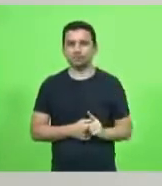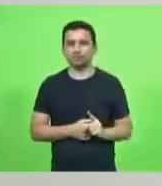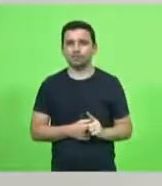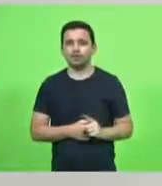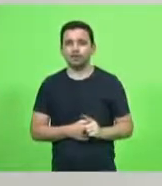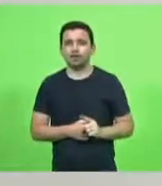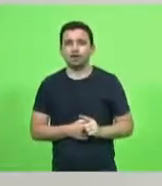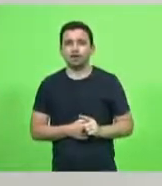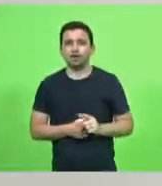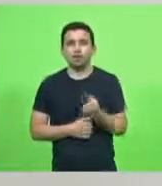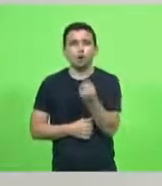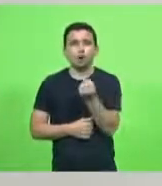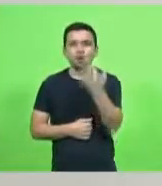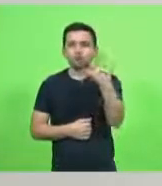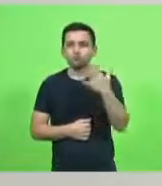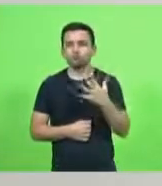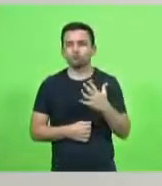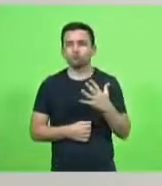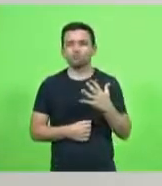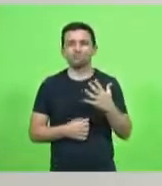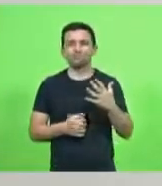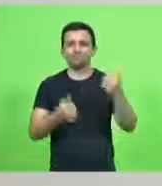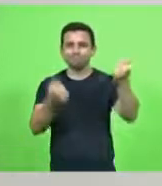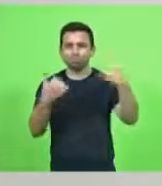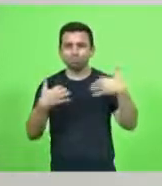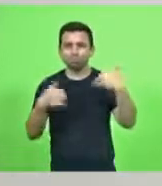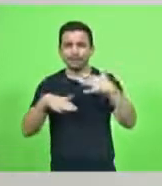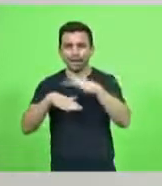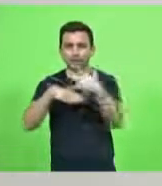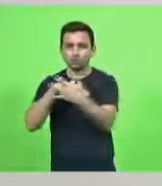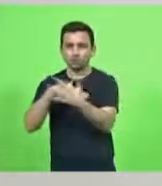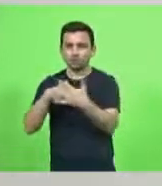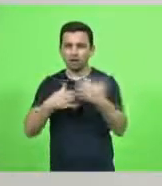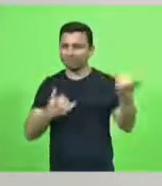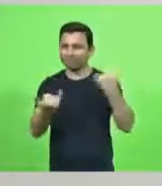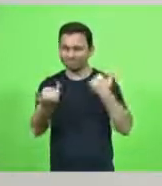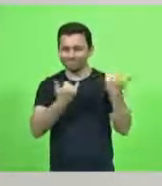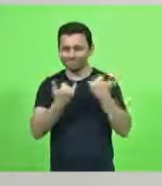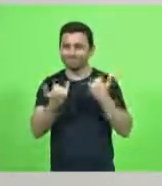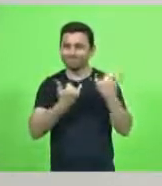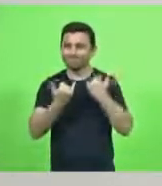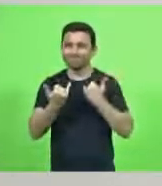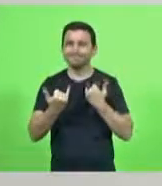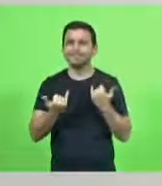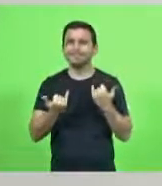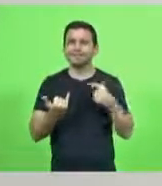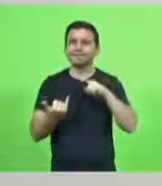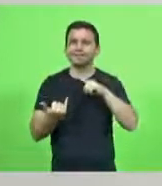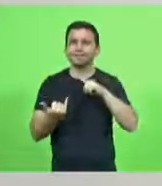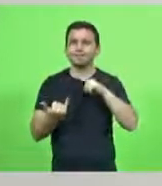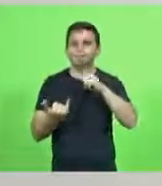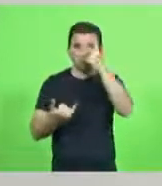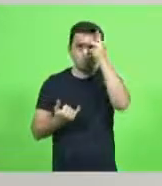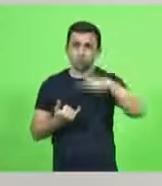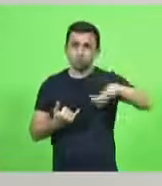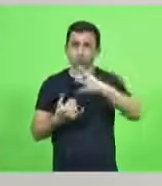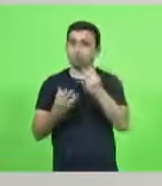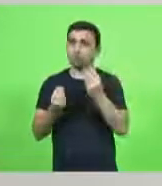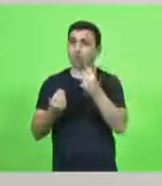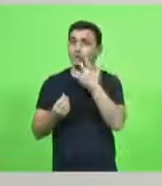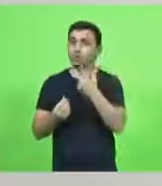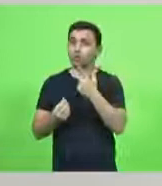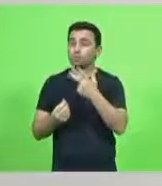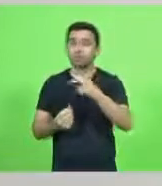manifestações que nós tivemos e que eu tive nas minhas redes sociais de pessoas que disseram meu Deus